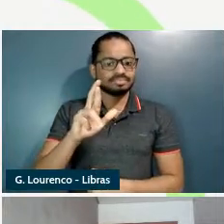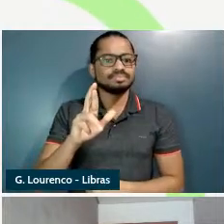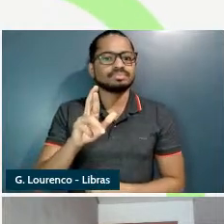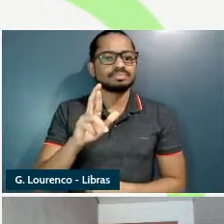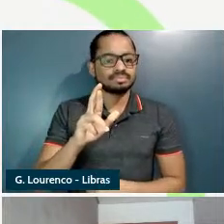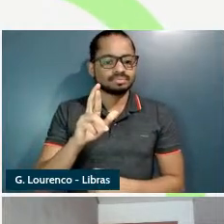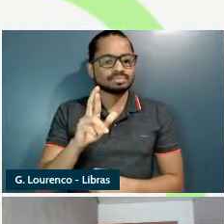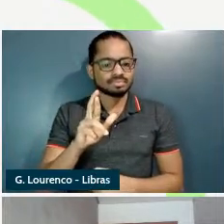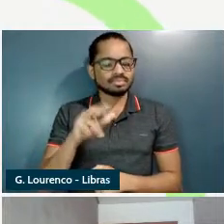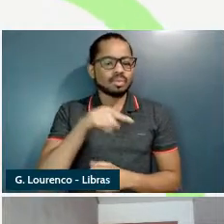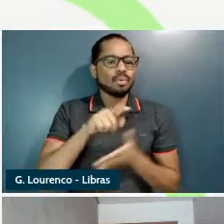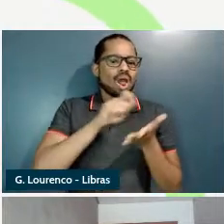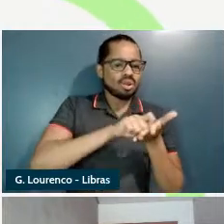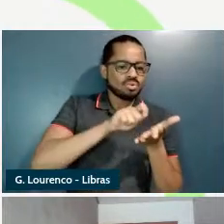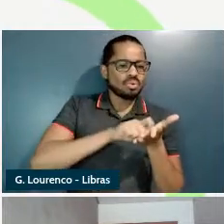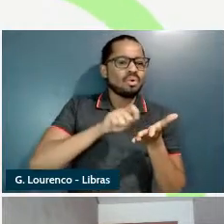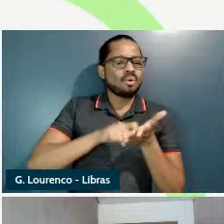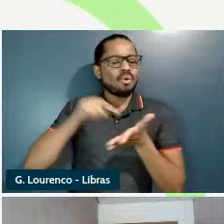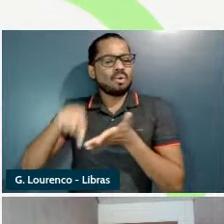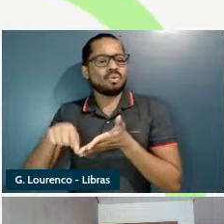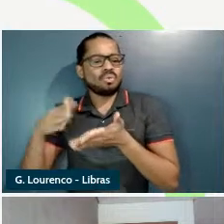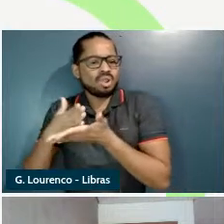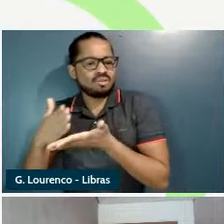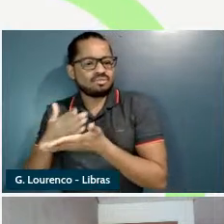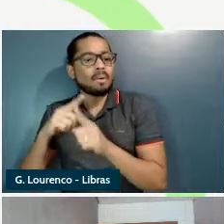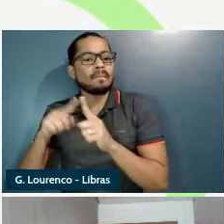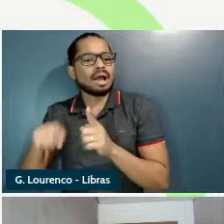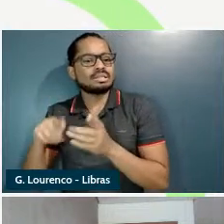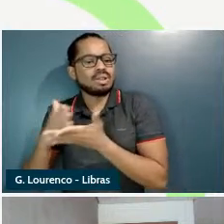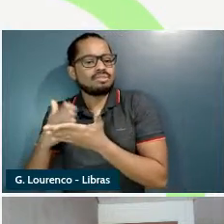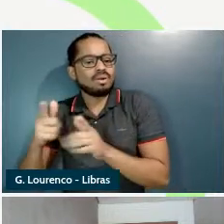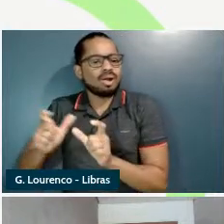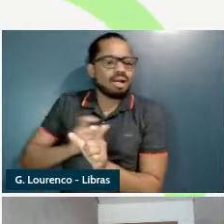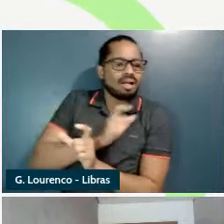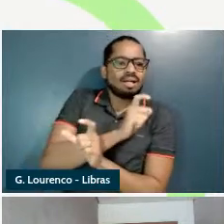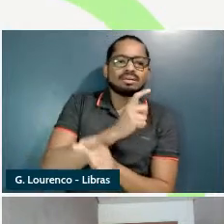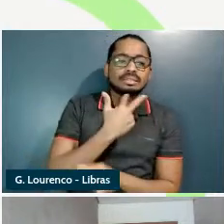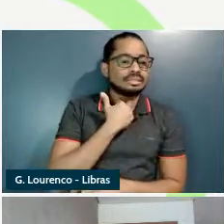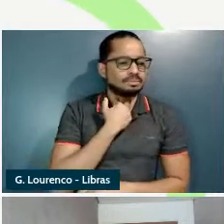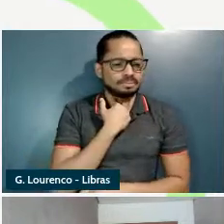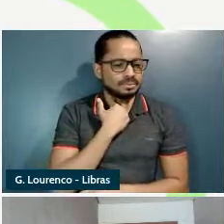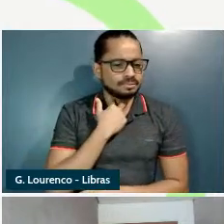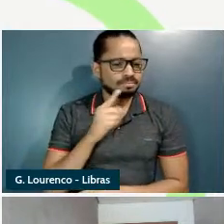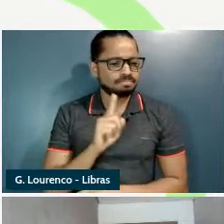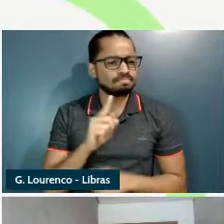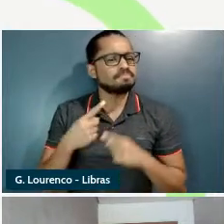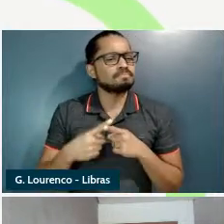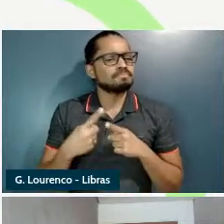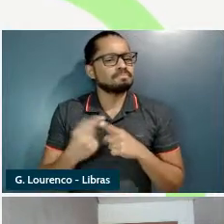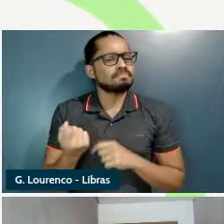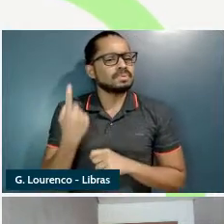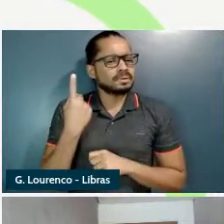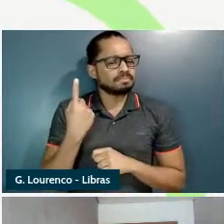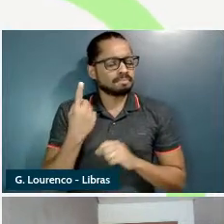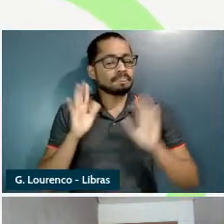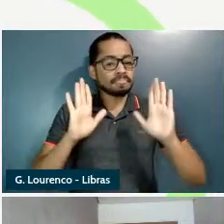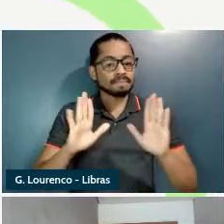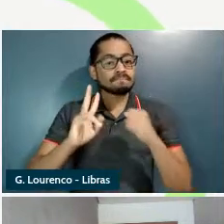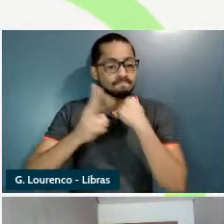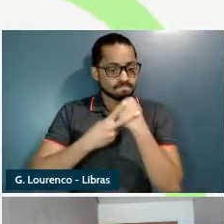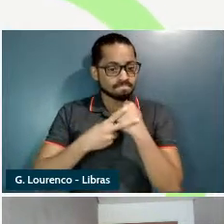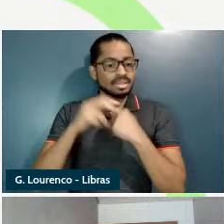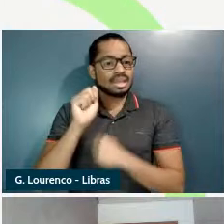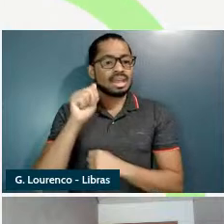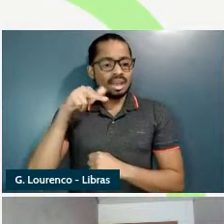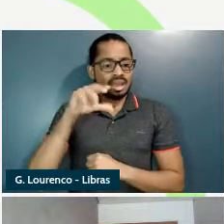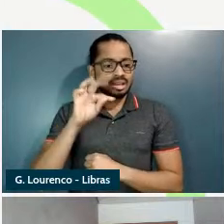mas o livro de ocorrências anotou a versão do suspeito é a gramatical eu proponho que isso acontece porque o verbo anotar